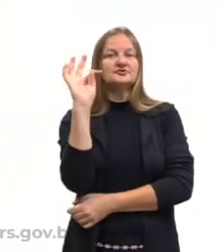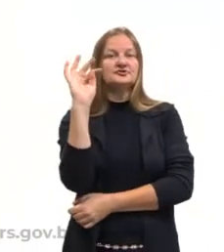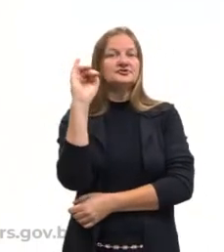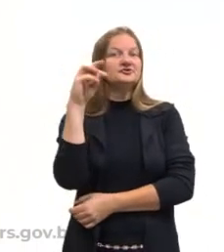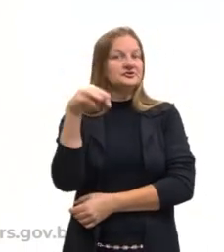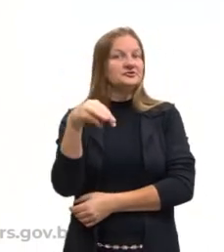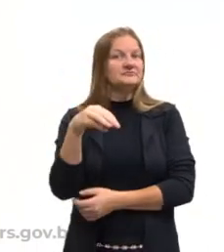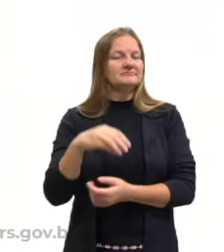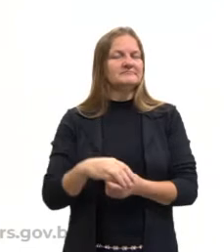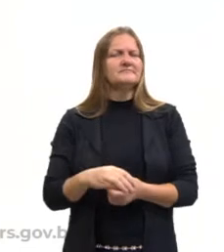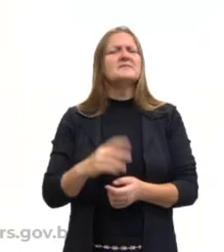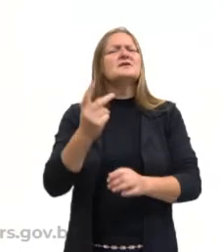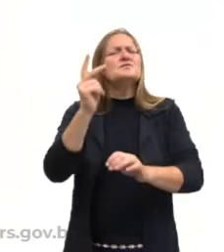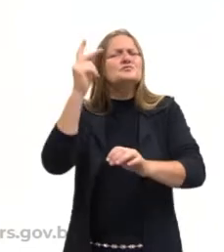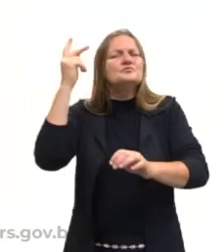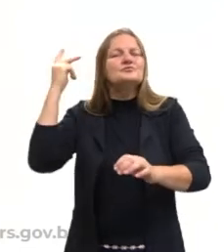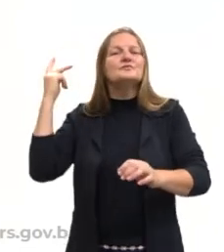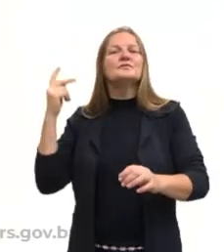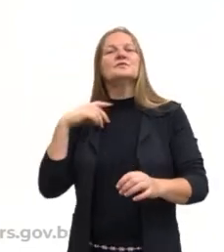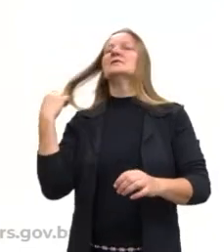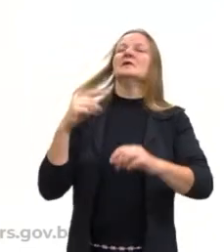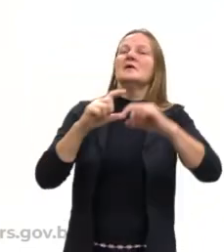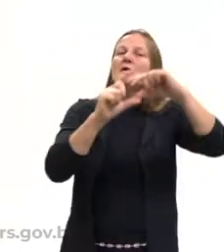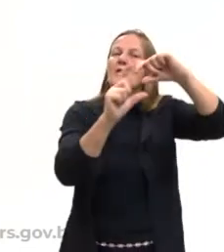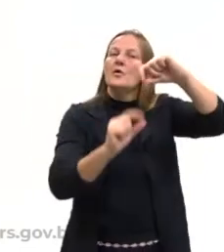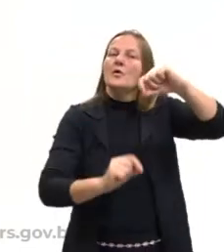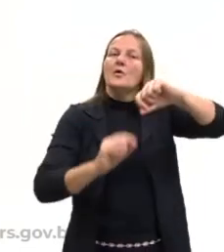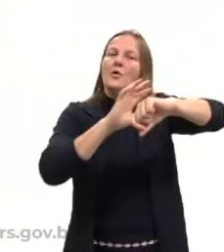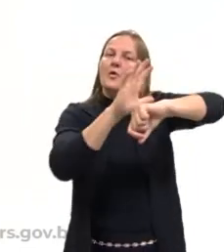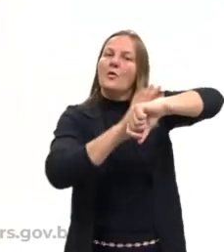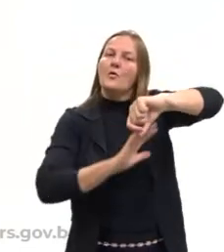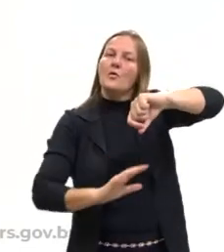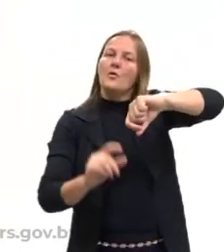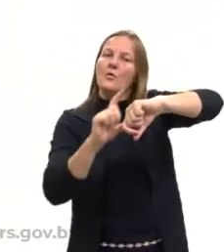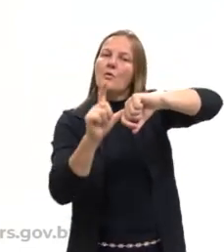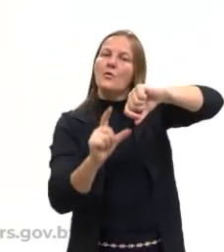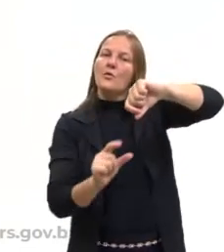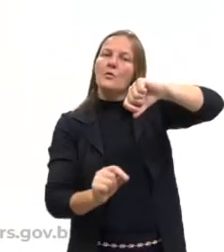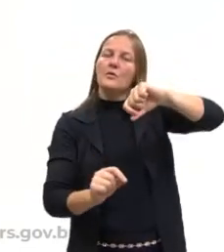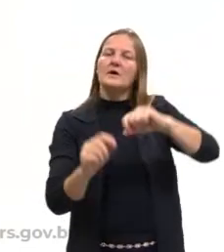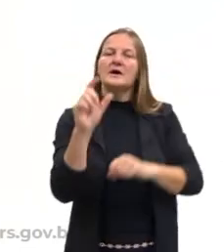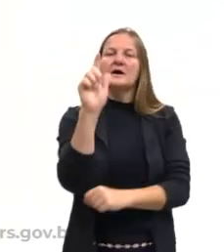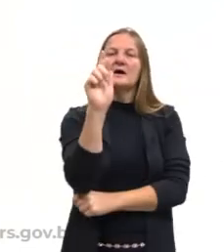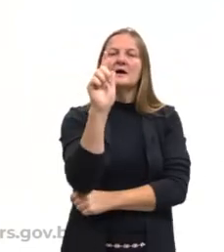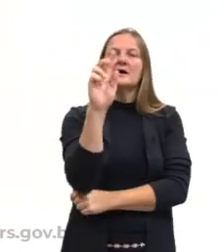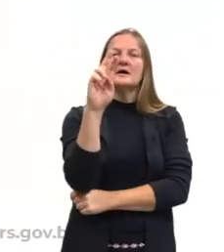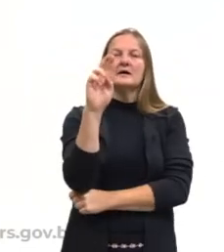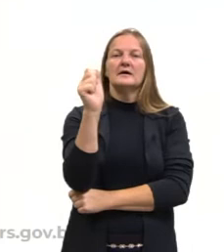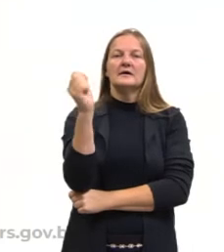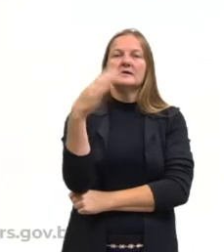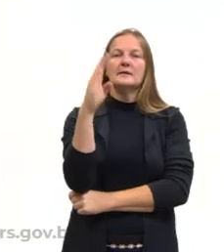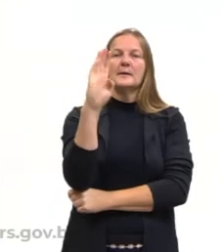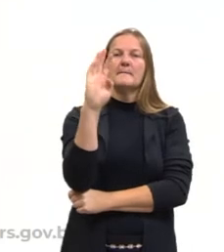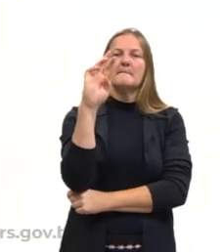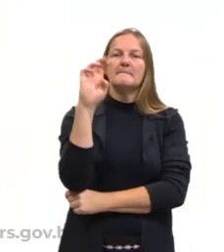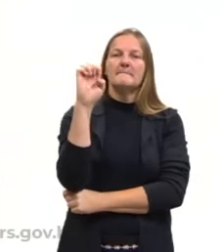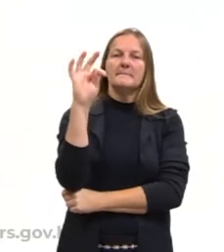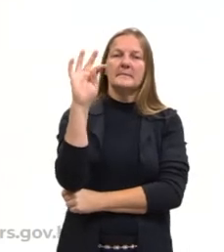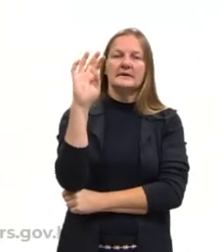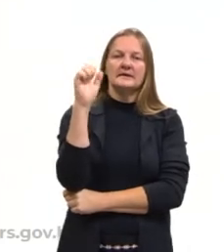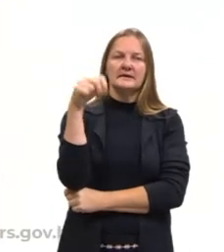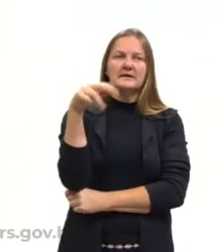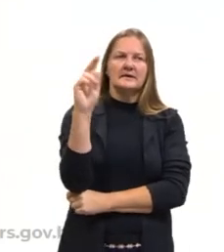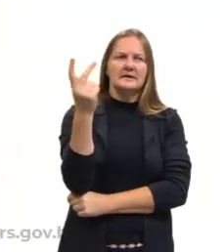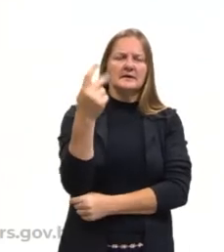históricas, na Grã-Bretanha, Grã-Bretanha, desculpe, por razões históricas, certo? Então, primeiro